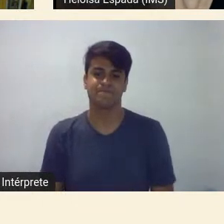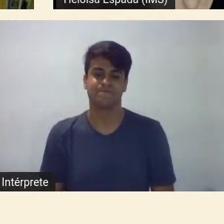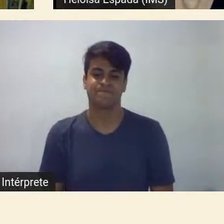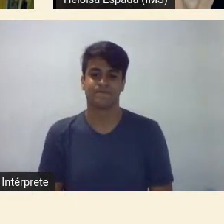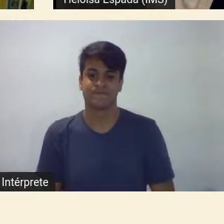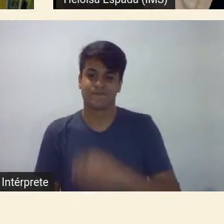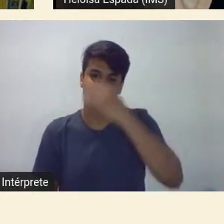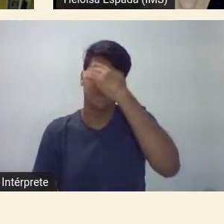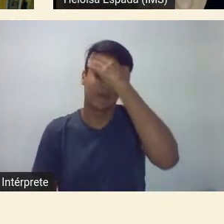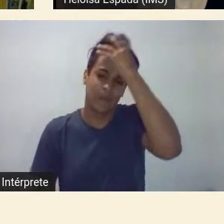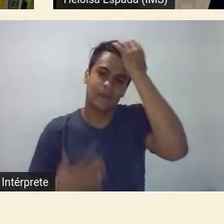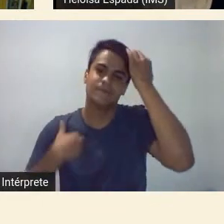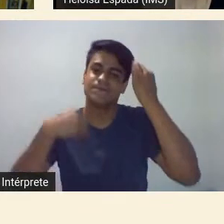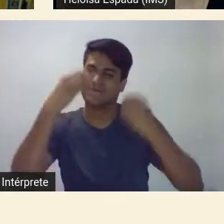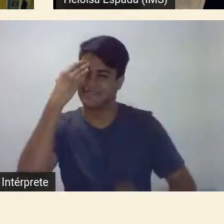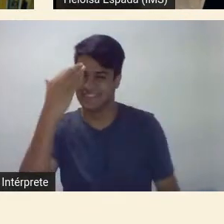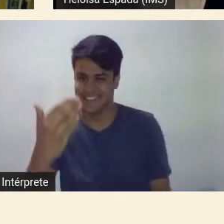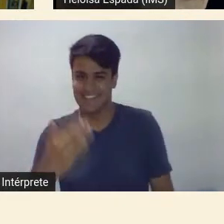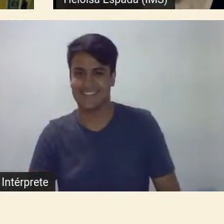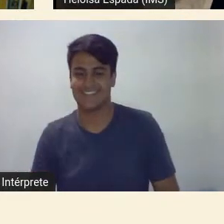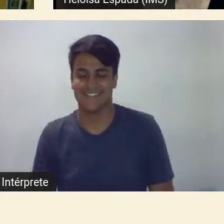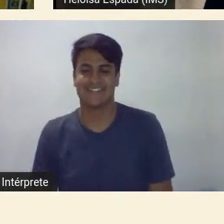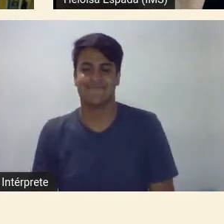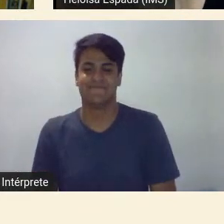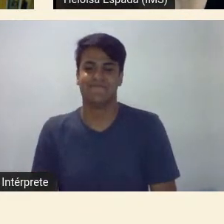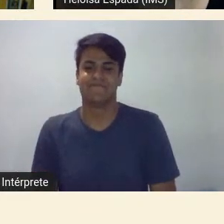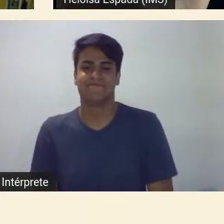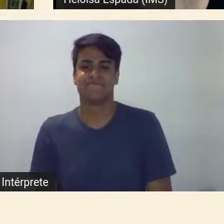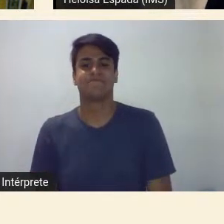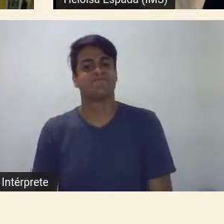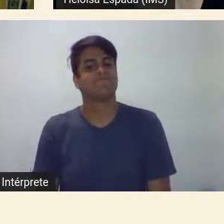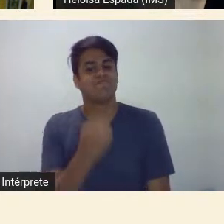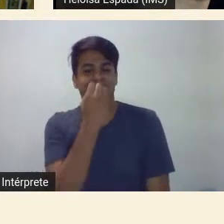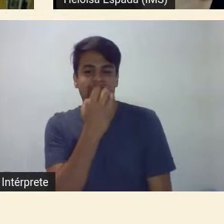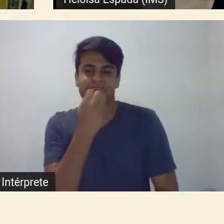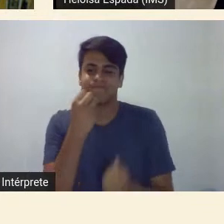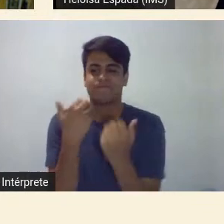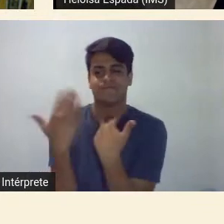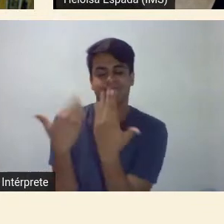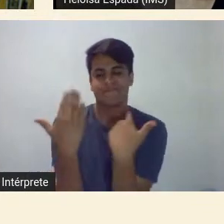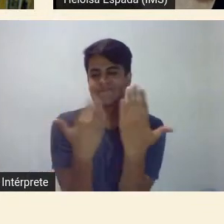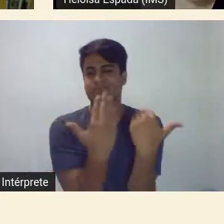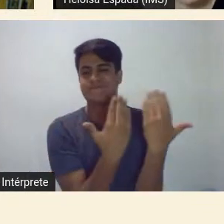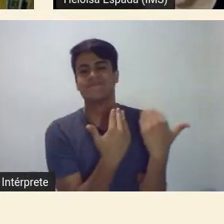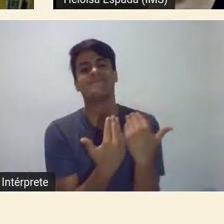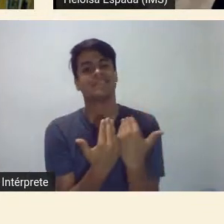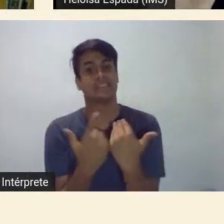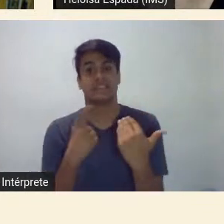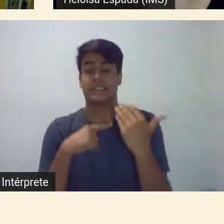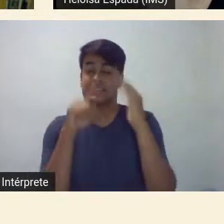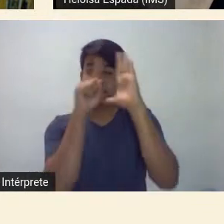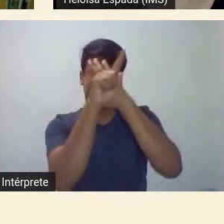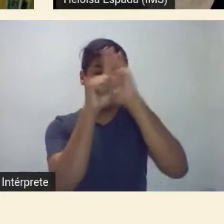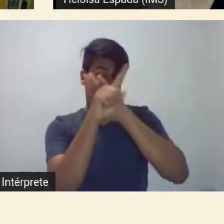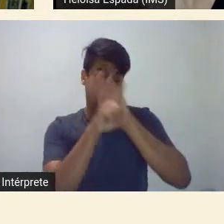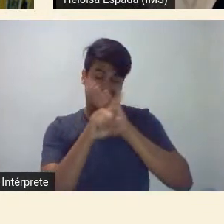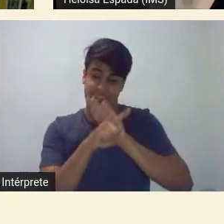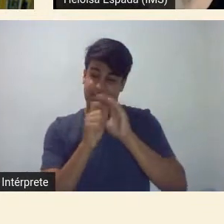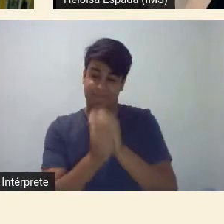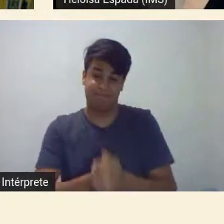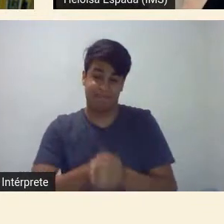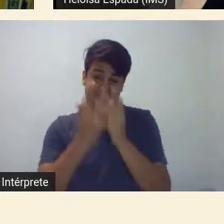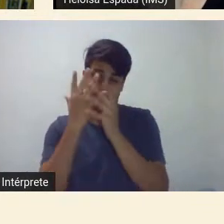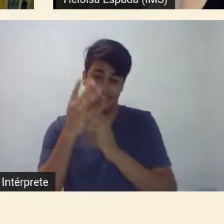Muito obrigada Muito bom ouvir vocês duas hoje eu estou aqui com um monte de perguntas para o público